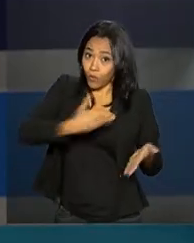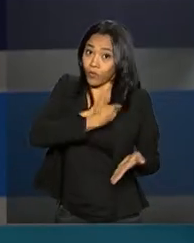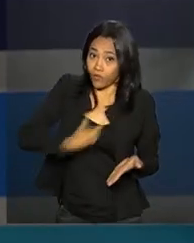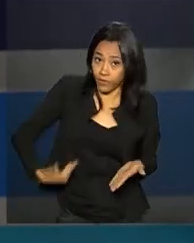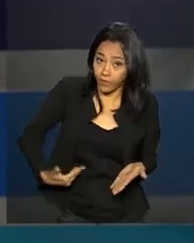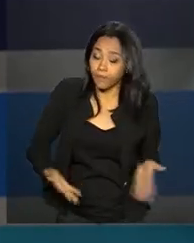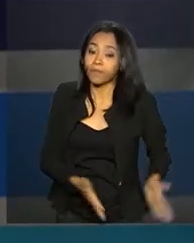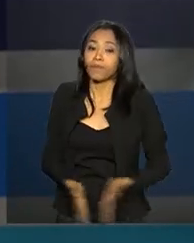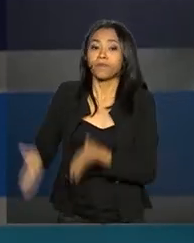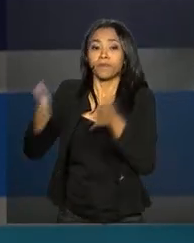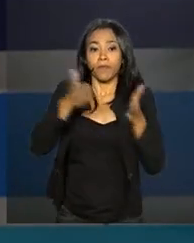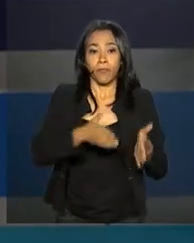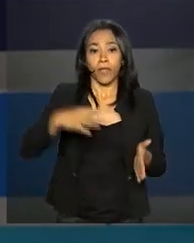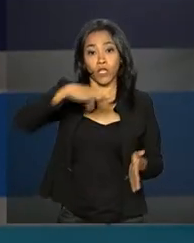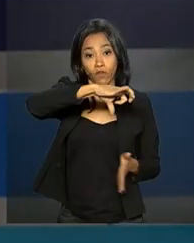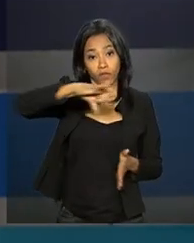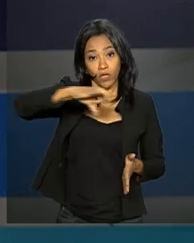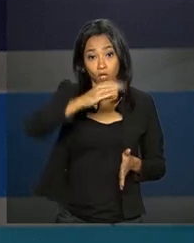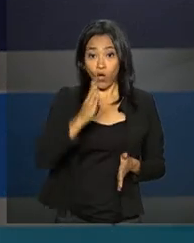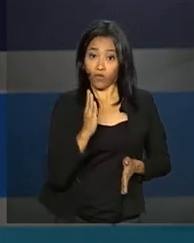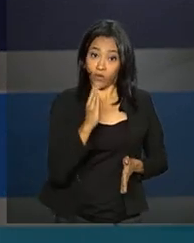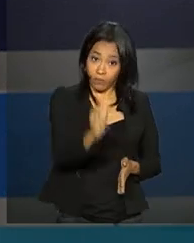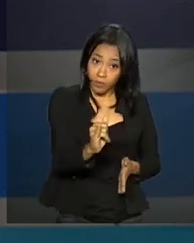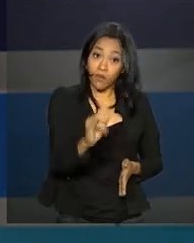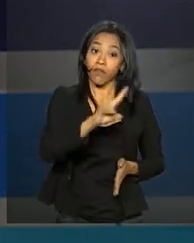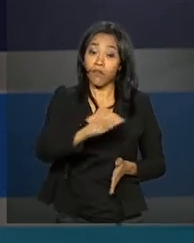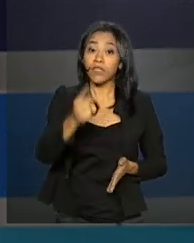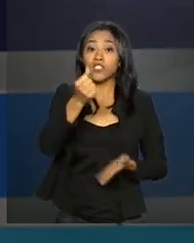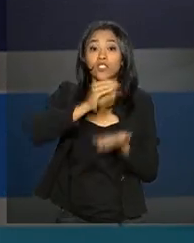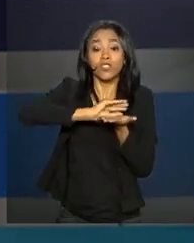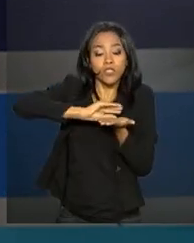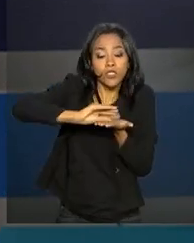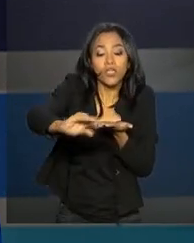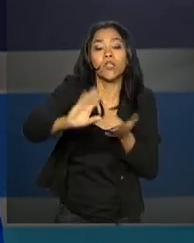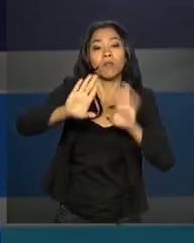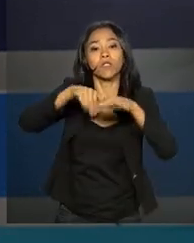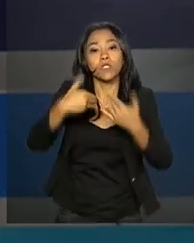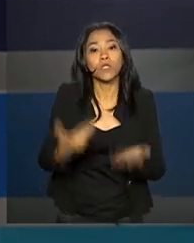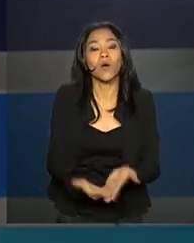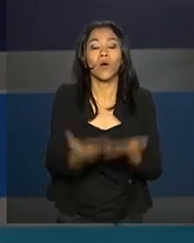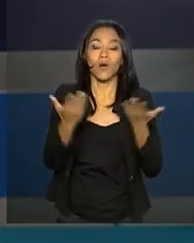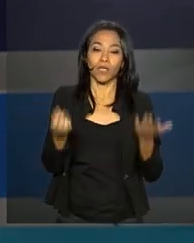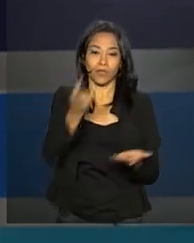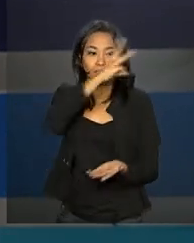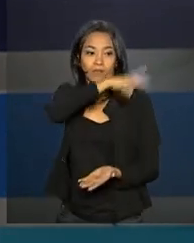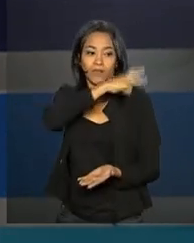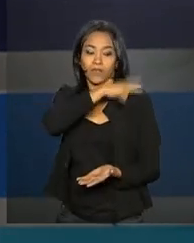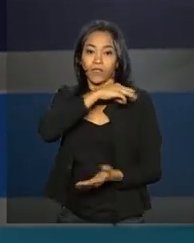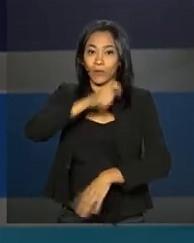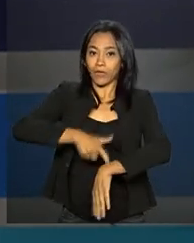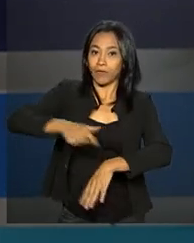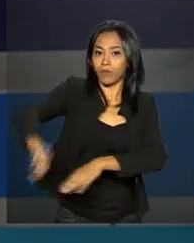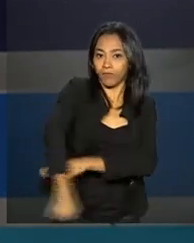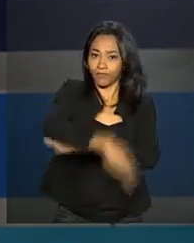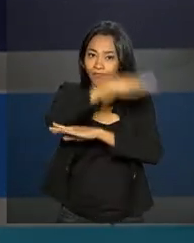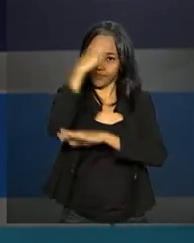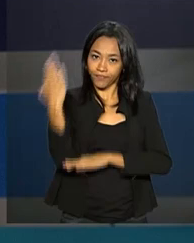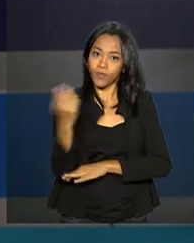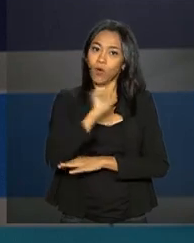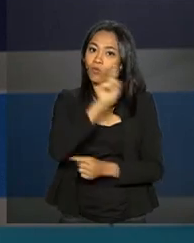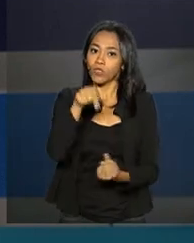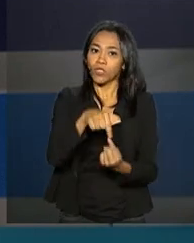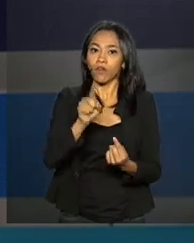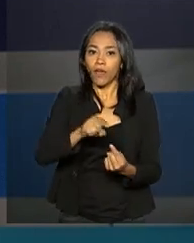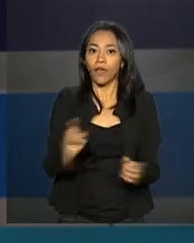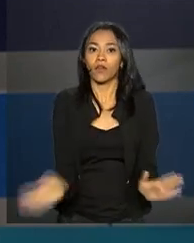99 bilhões de reais vão ser liberados às escolas de ensino médio em tempo integral. O auxílio deve ser usado para incentivar